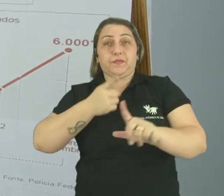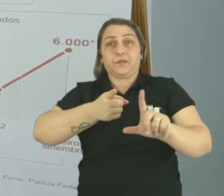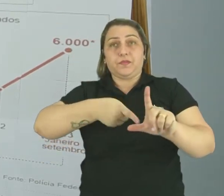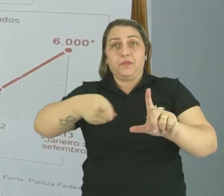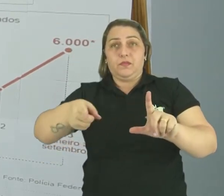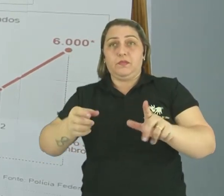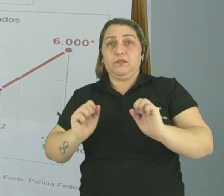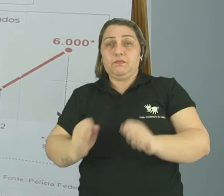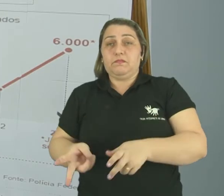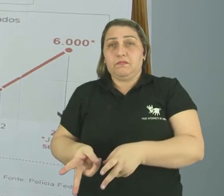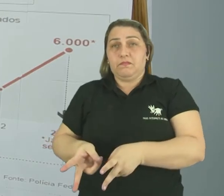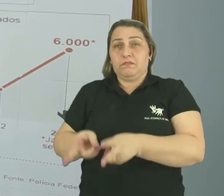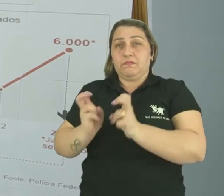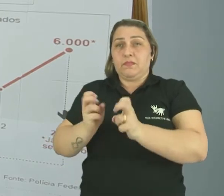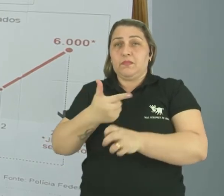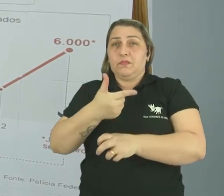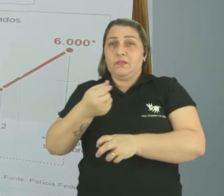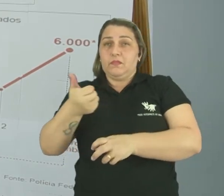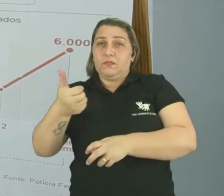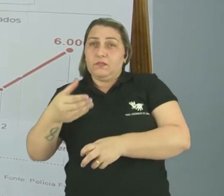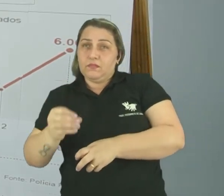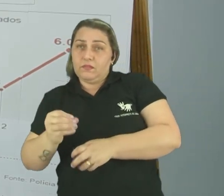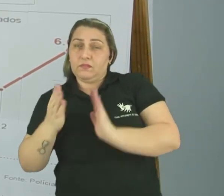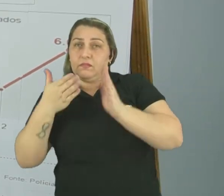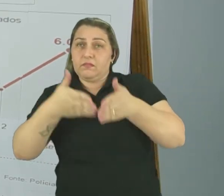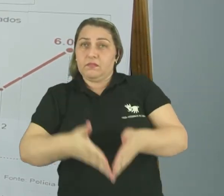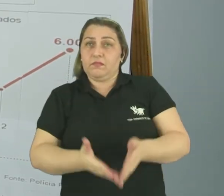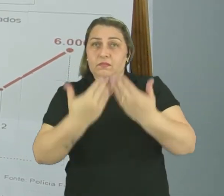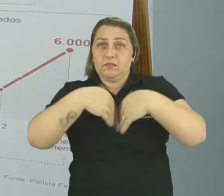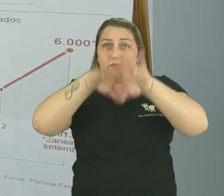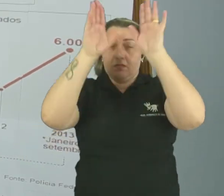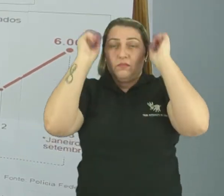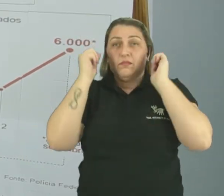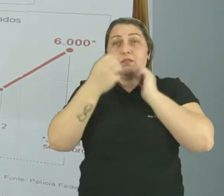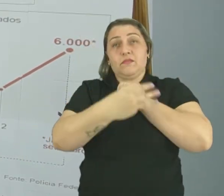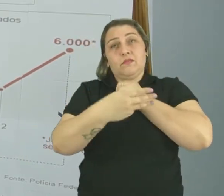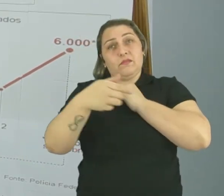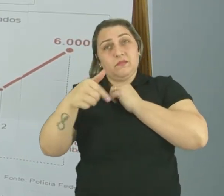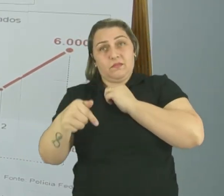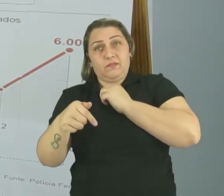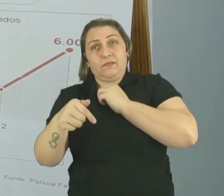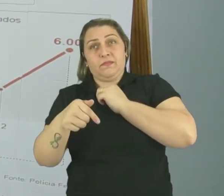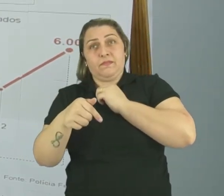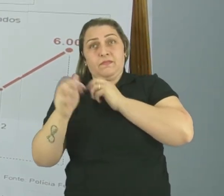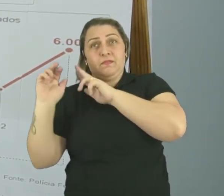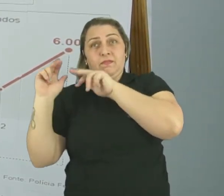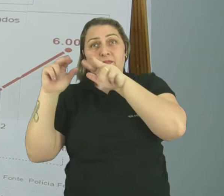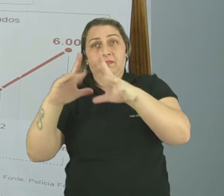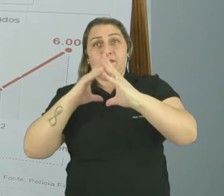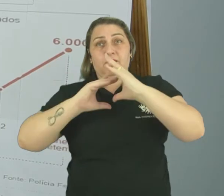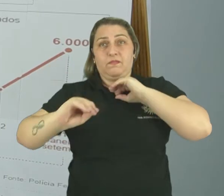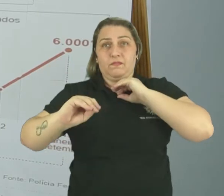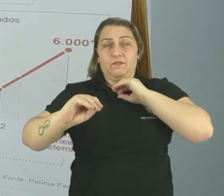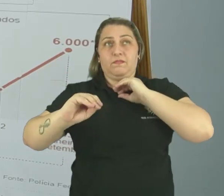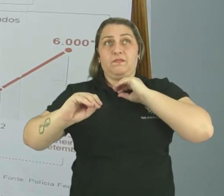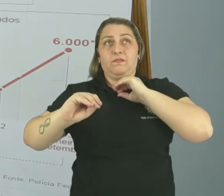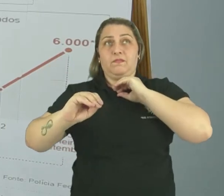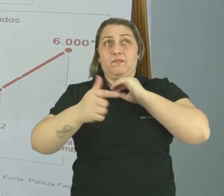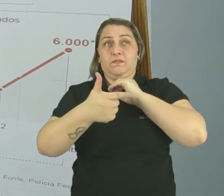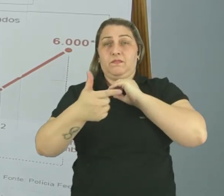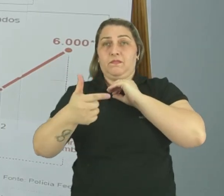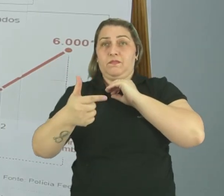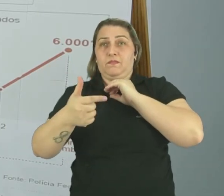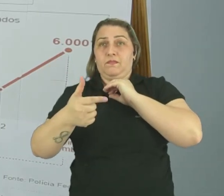perceber que em 2010 chegaram ao Acre 37 imigrantes refugiados Em